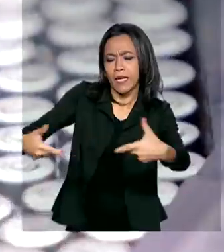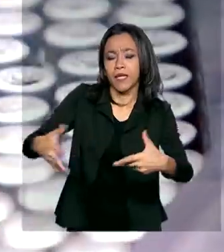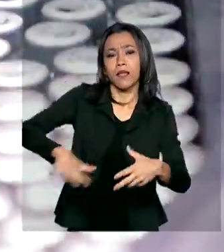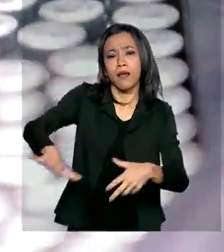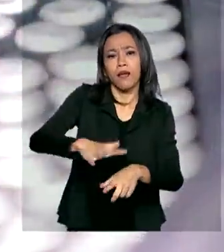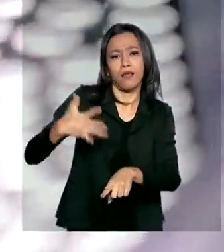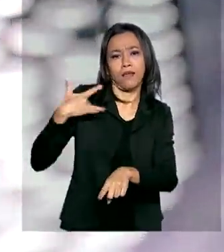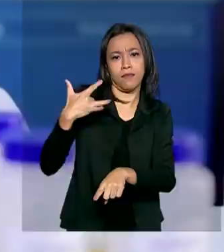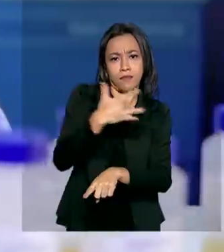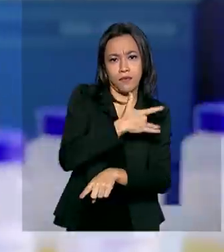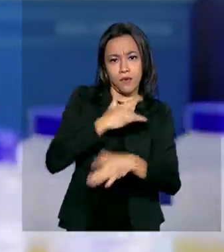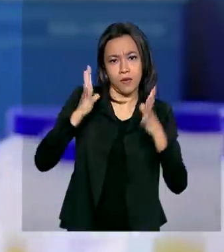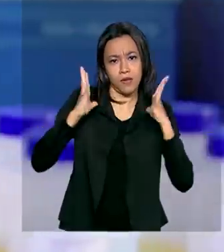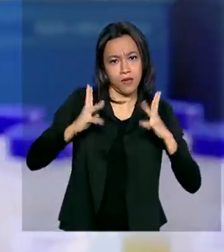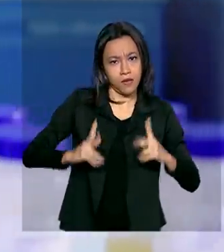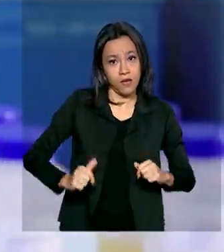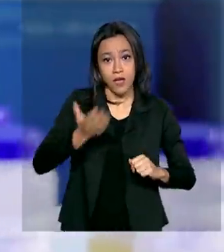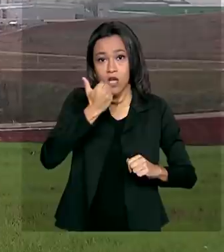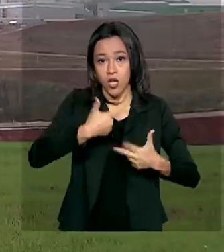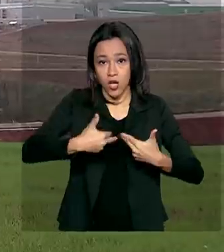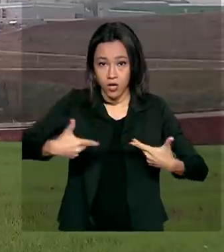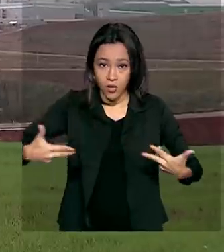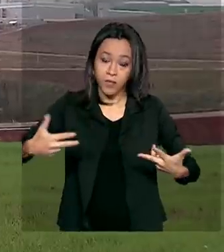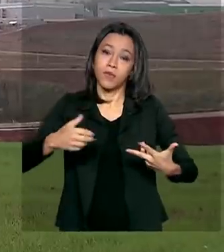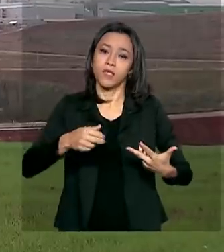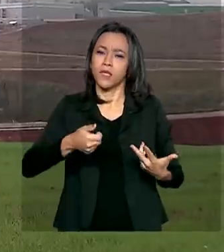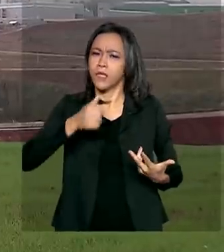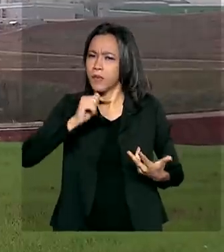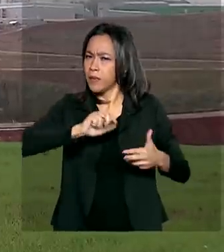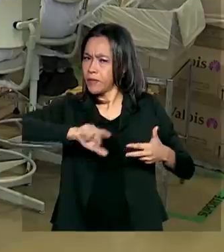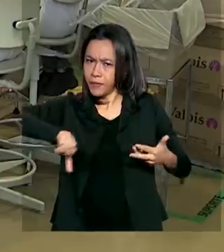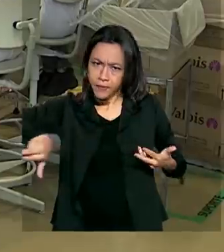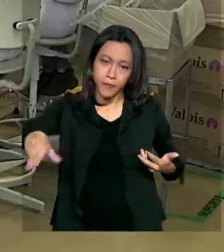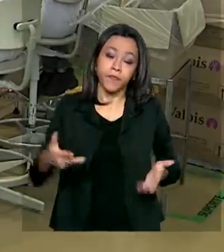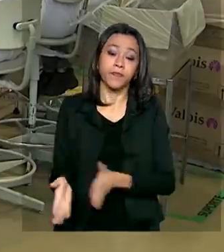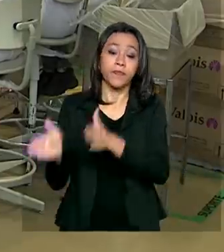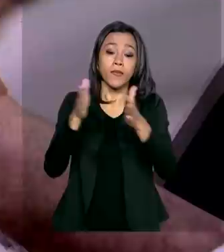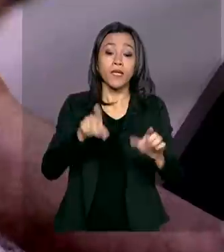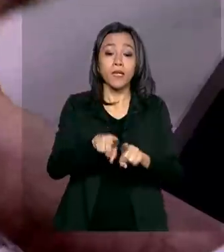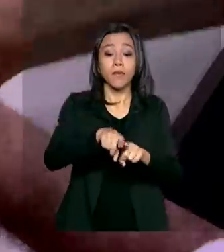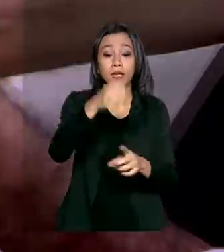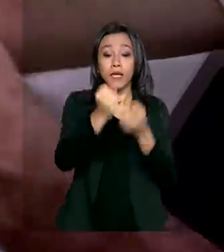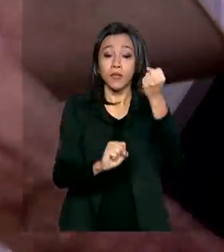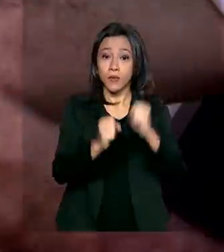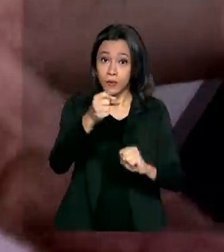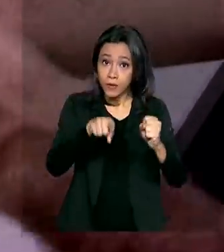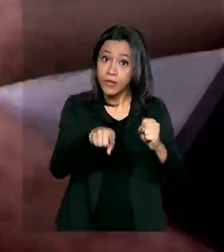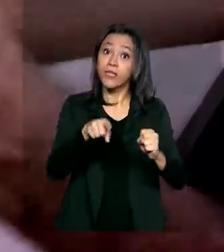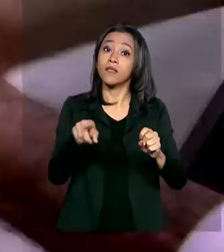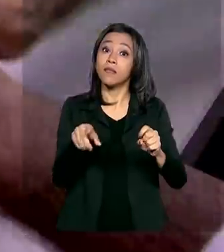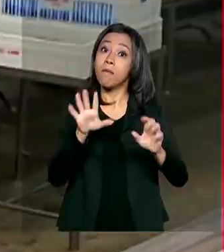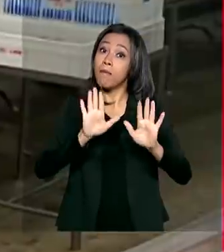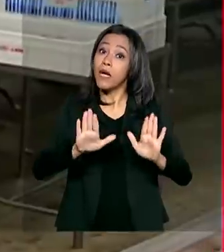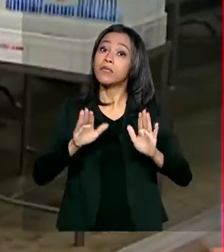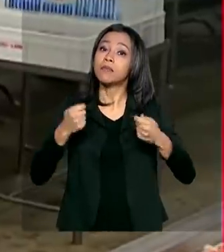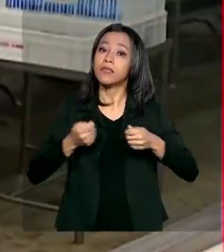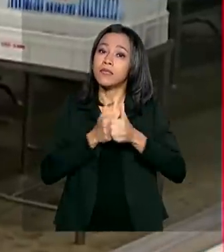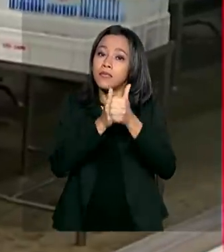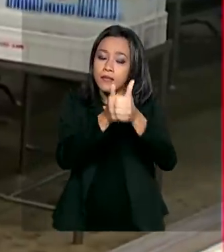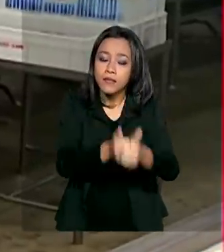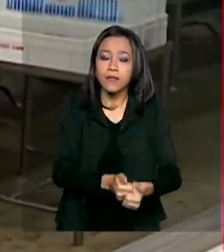saúde, higiene, alimentos e bebidas e atividades industriais, desde que obedecidas às